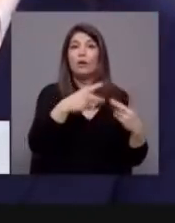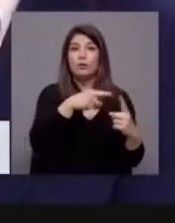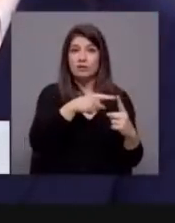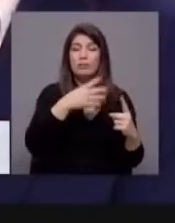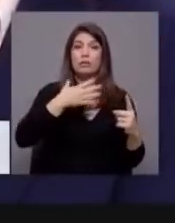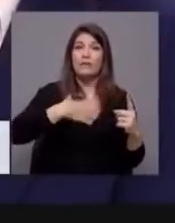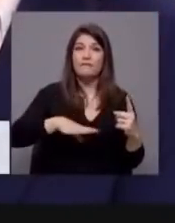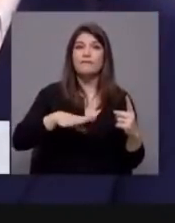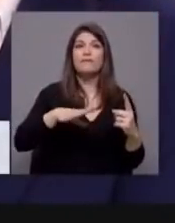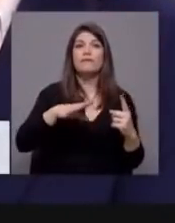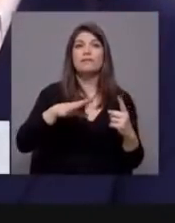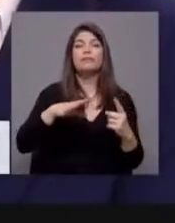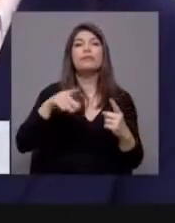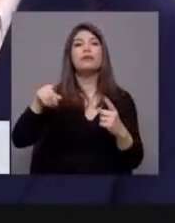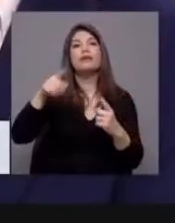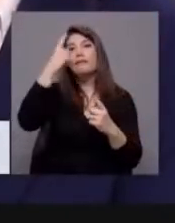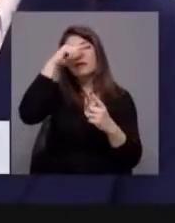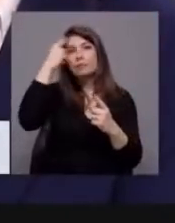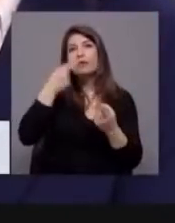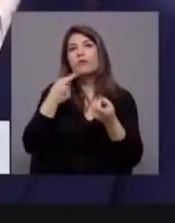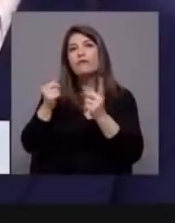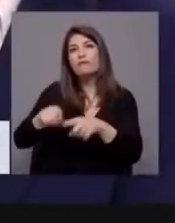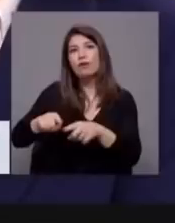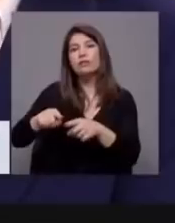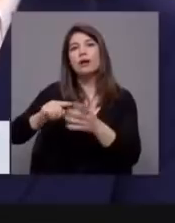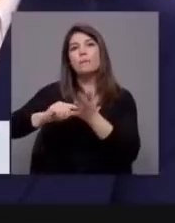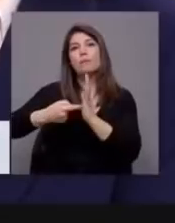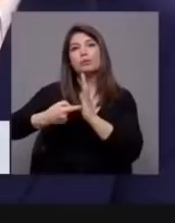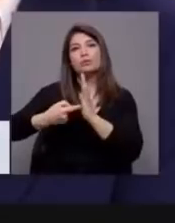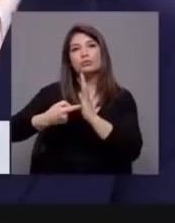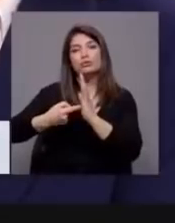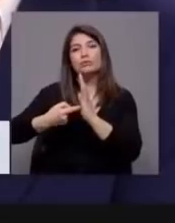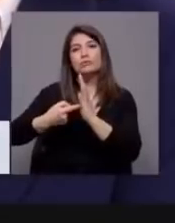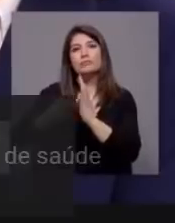aos enfermeiros os pontos que perderam na anterior reclassificação.